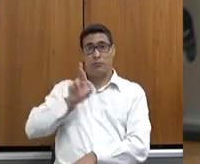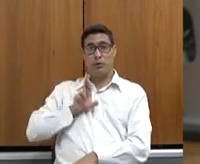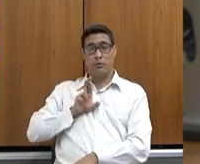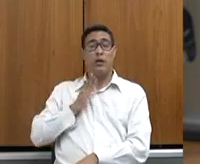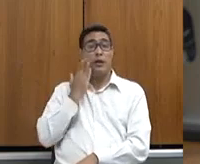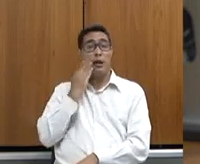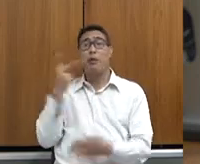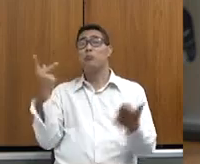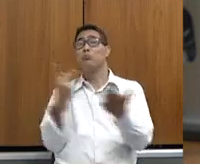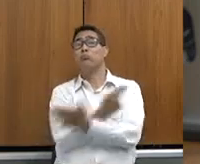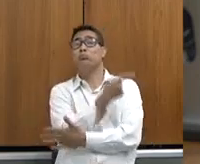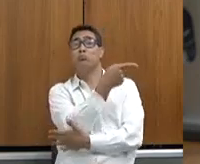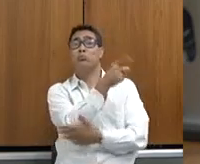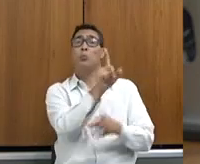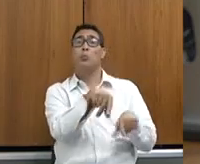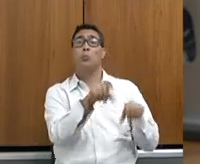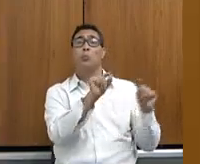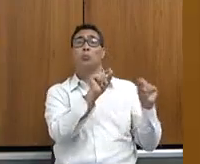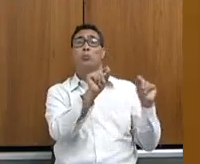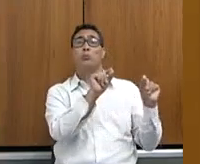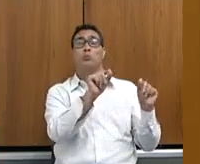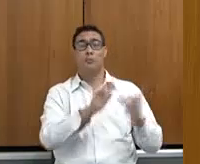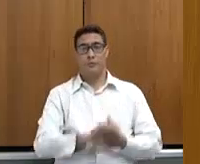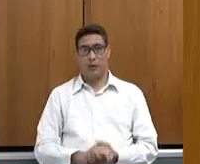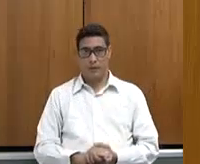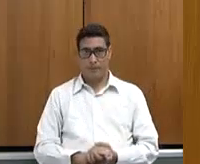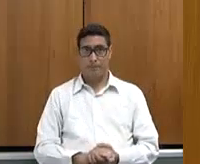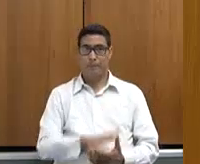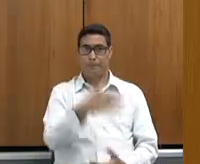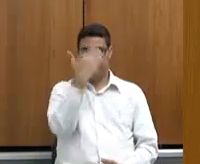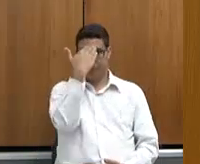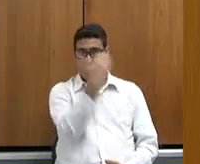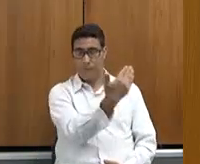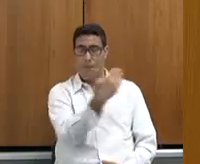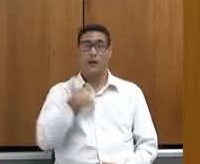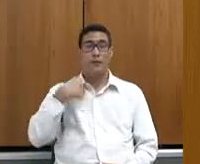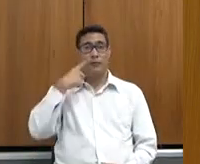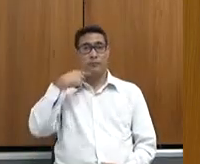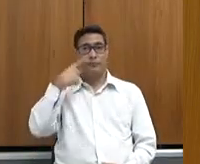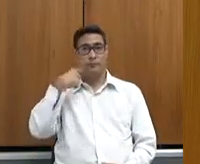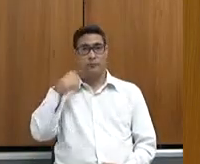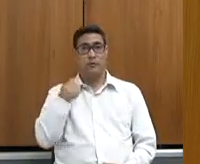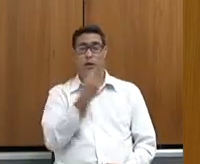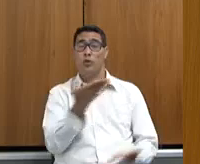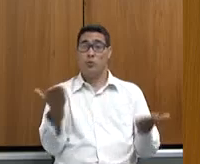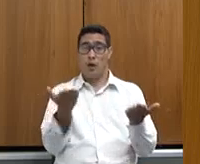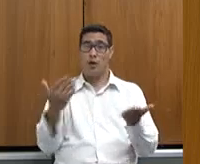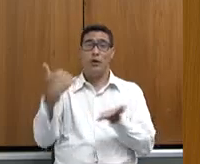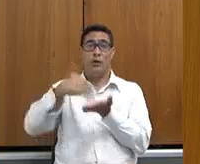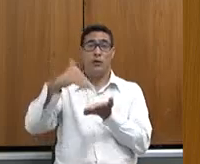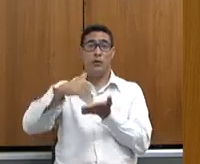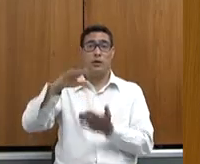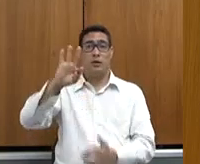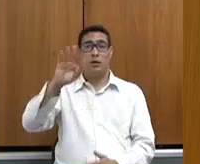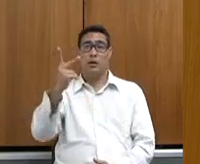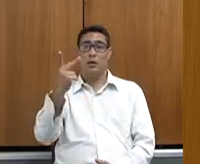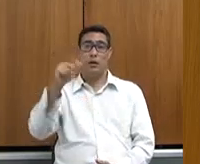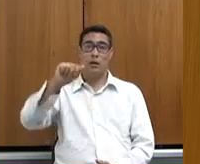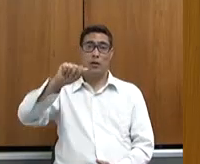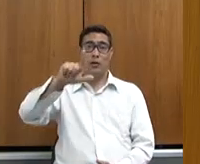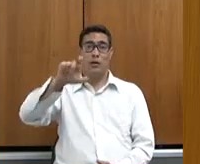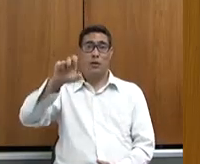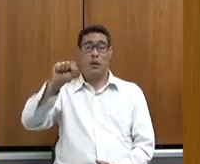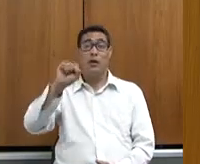acontecendo. muito obrigado. Muito obrigado, deputado Antônio Carlos Arantes. Com a palavra, o secretário Tales. Já informo que, se houver